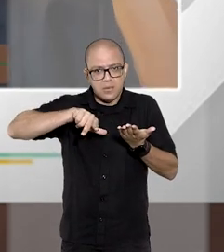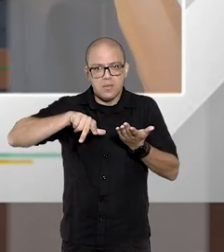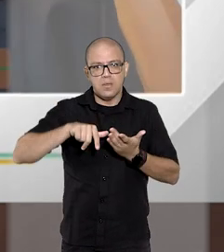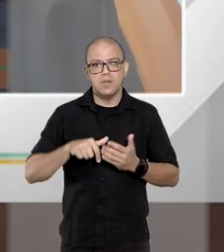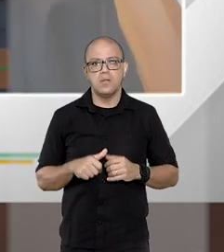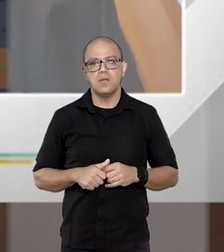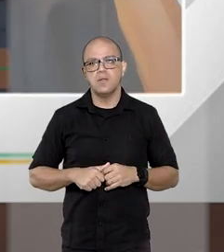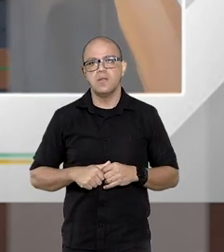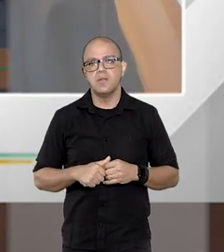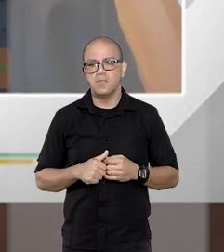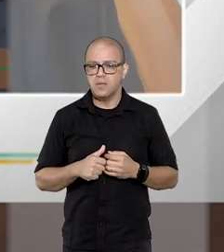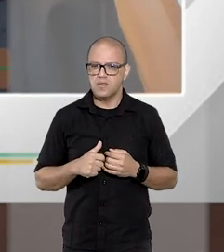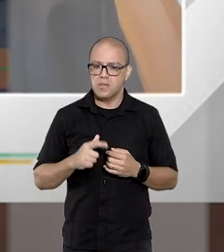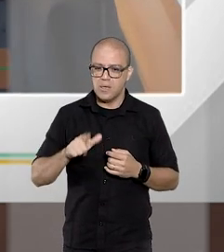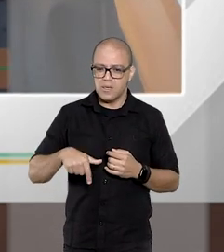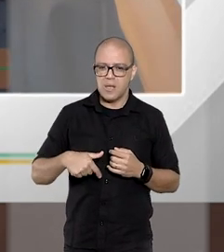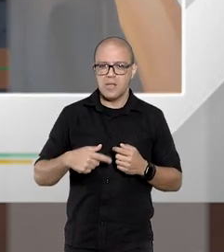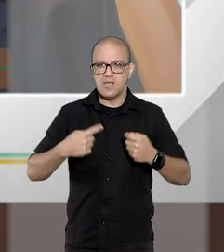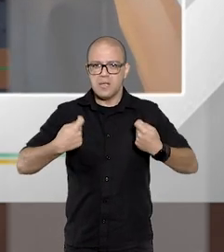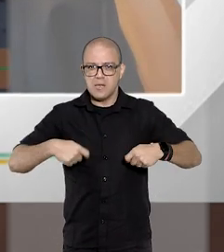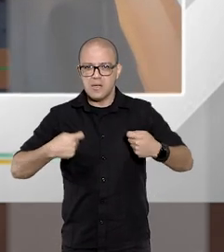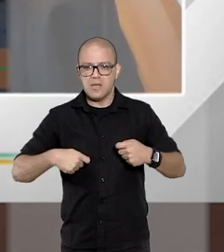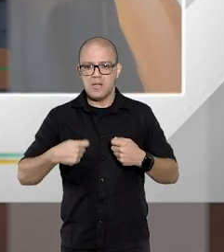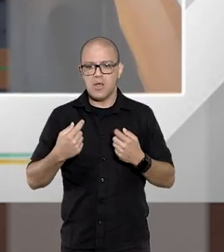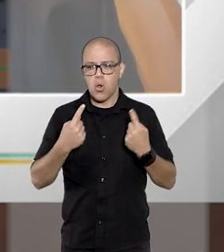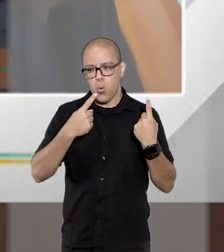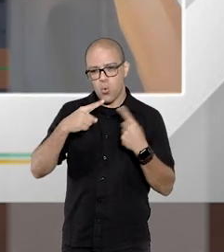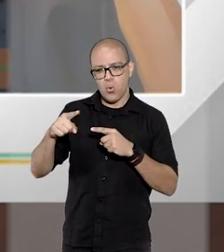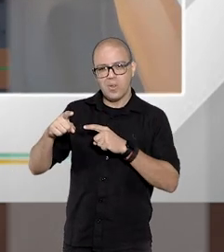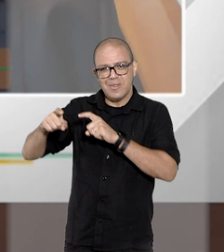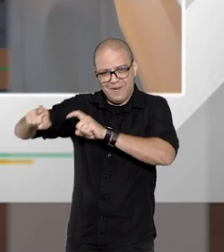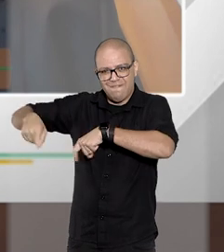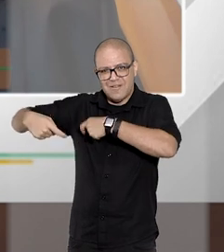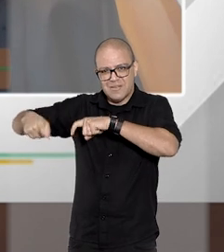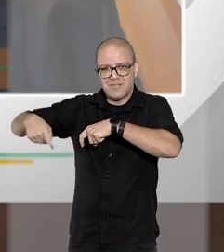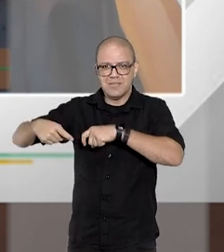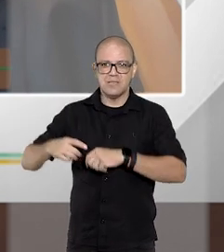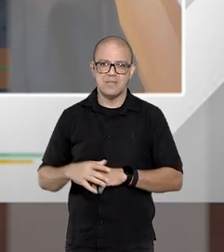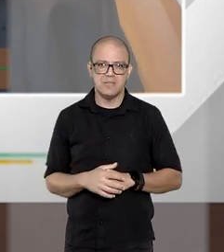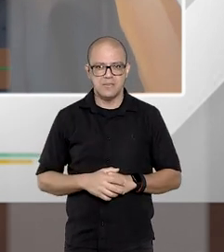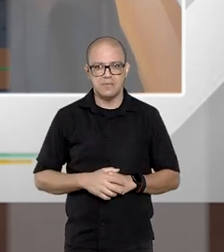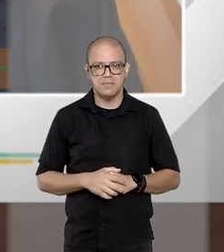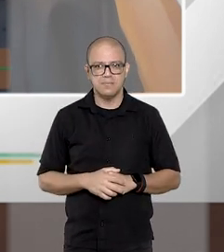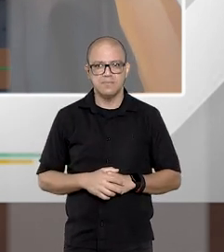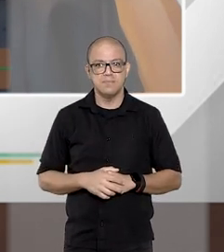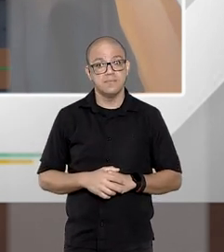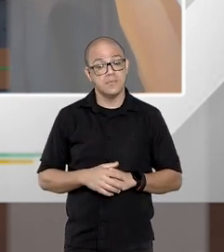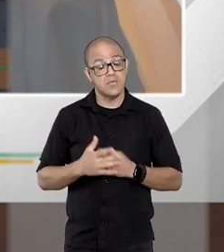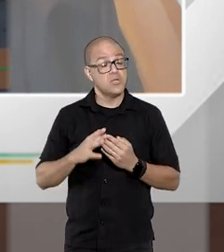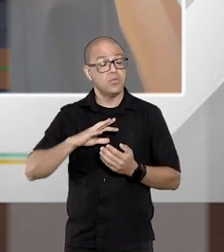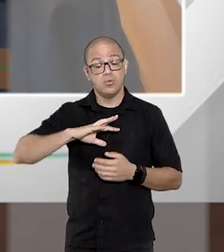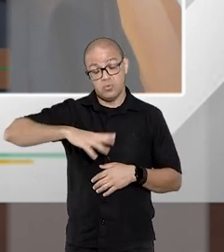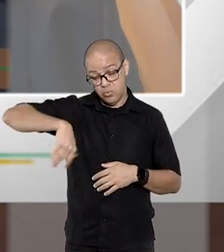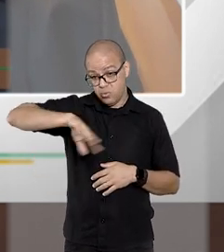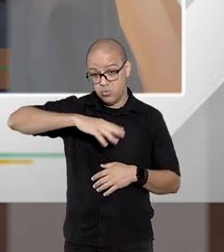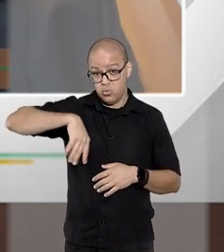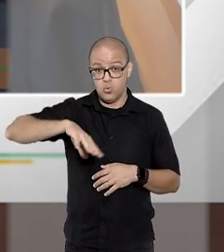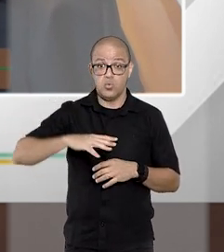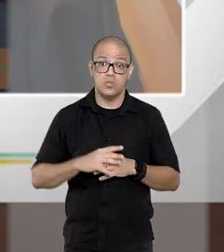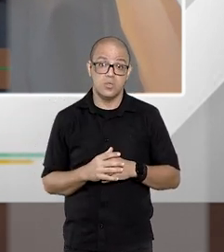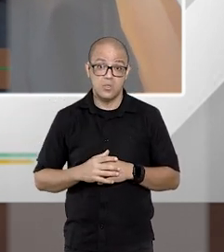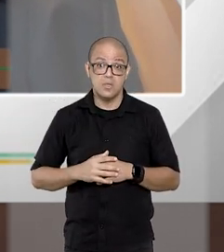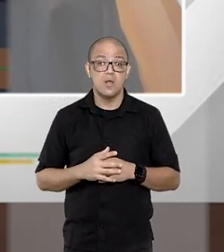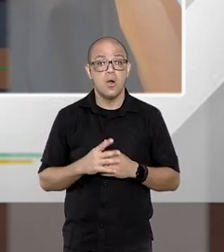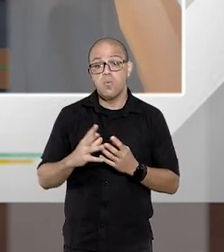leva grande absorveu bastante das demandas de massa contra a Fazenda e no geral são